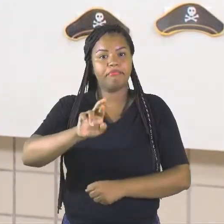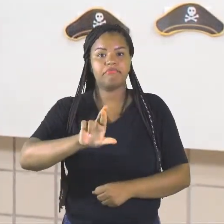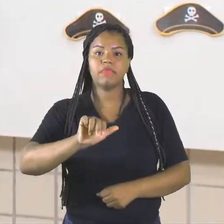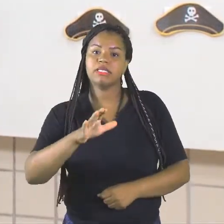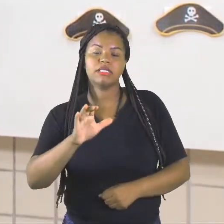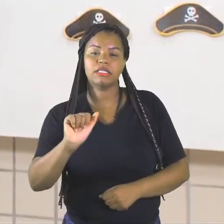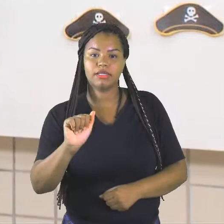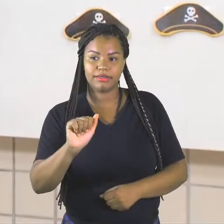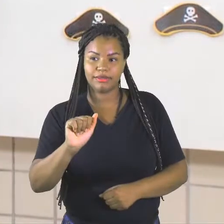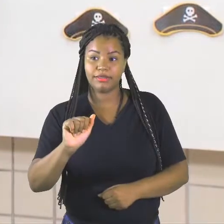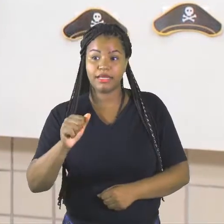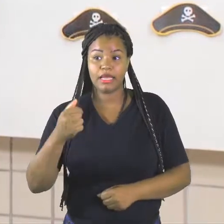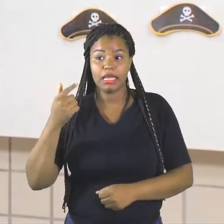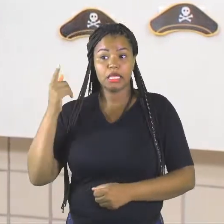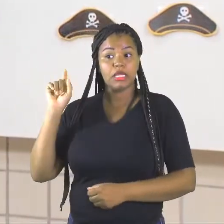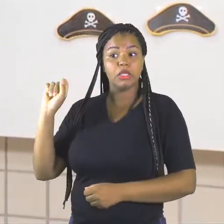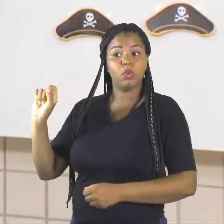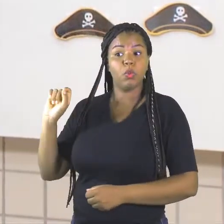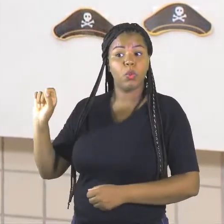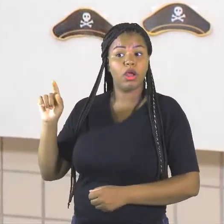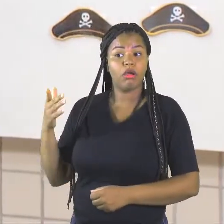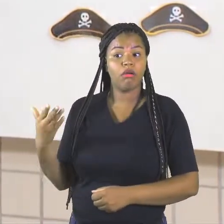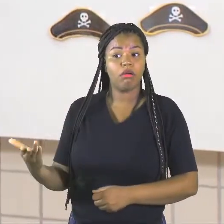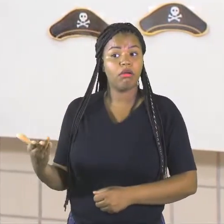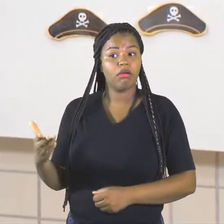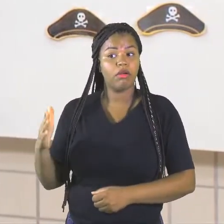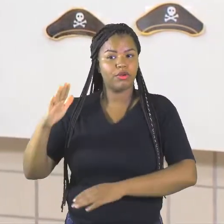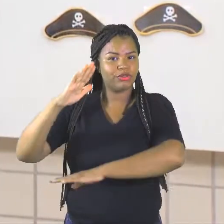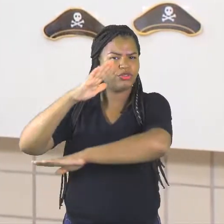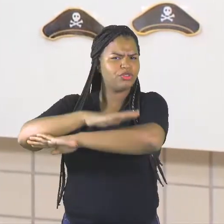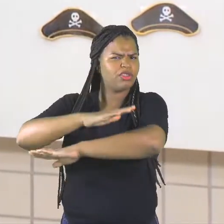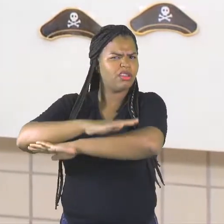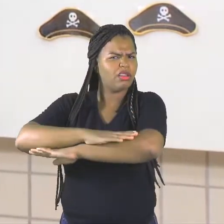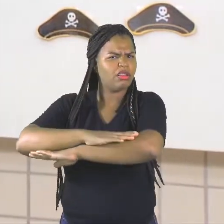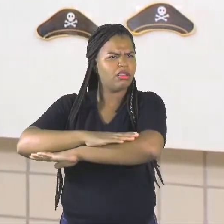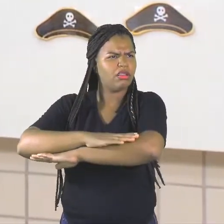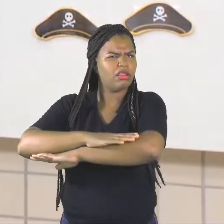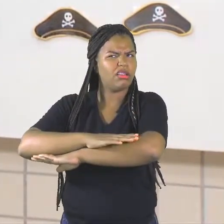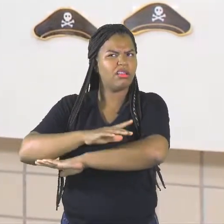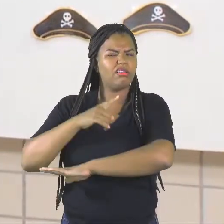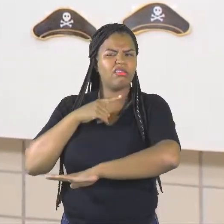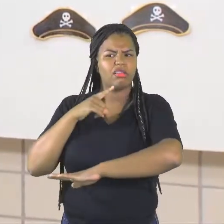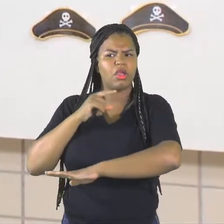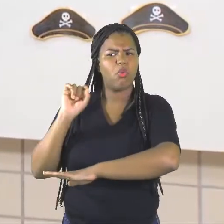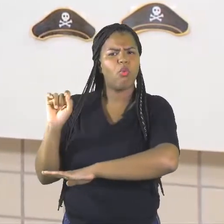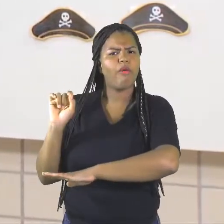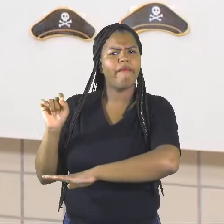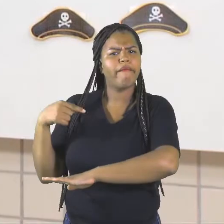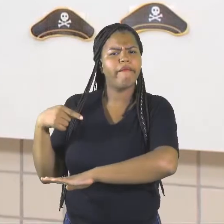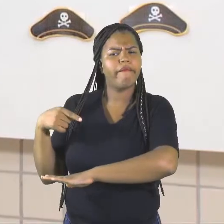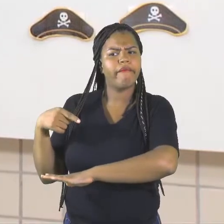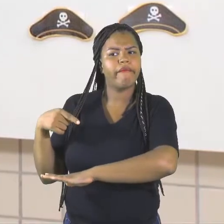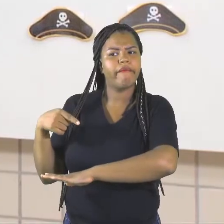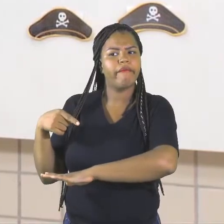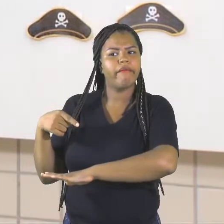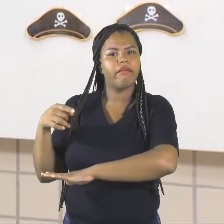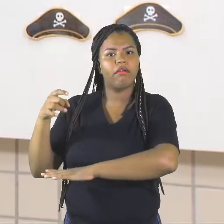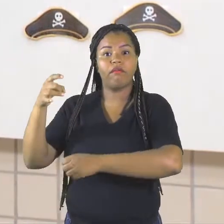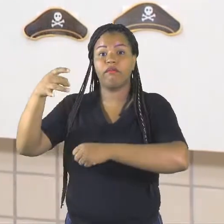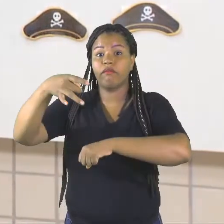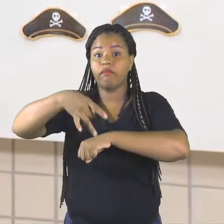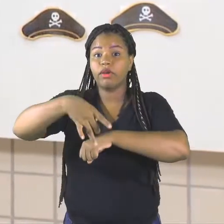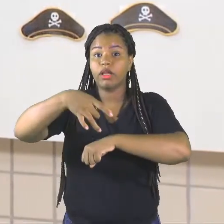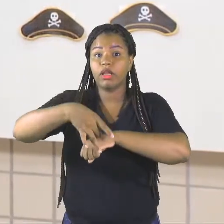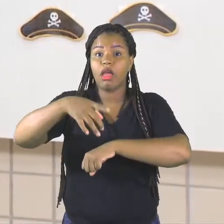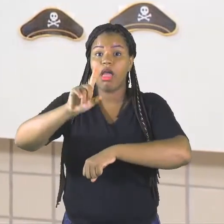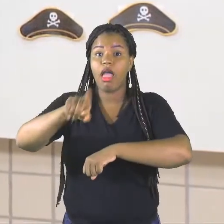Isso aqui é uma janela, mas na janela tá cheia de quê? De vidro, então, é uma